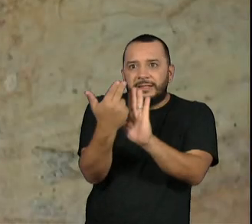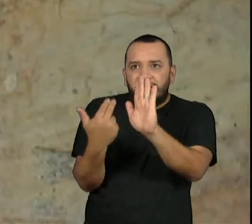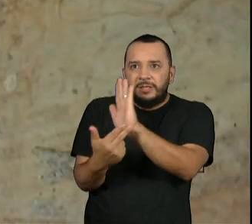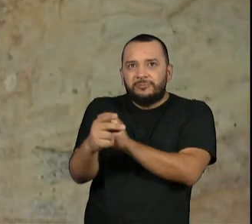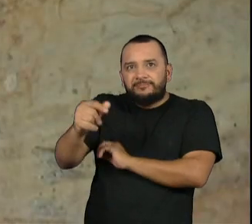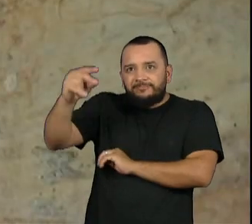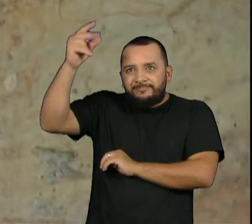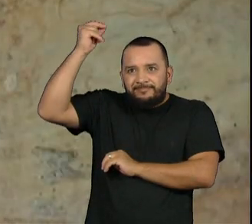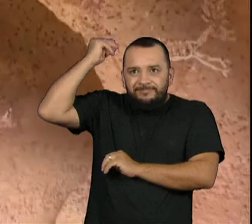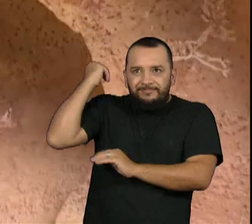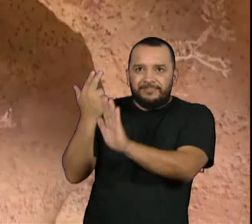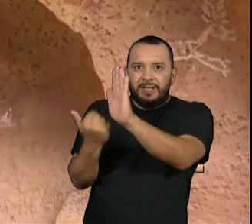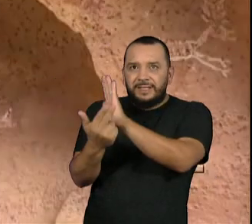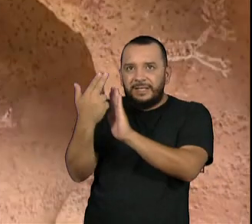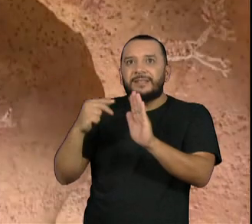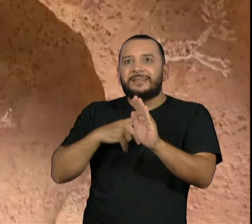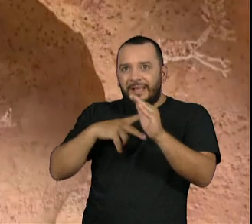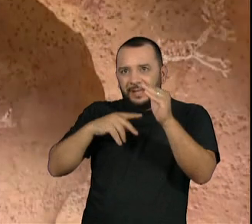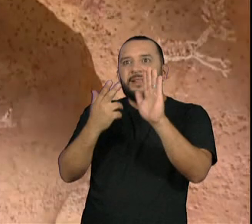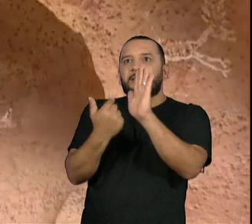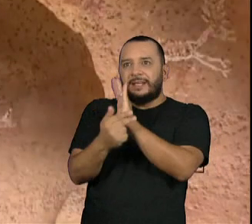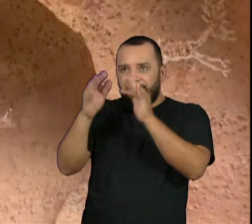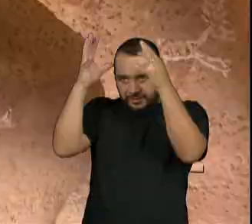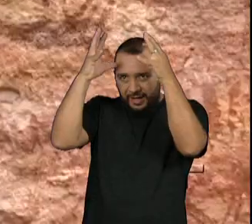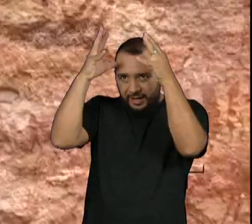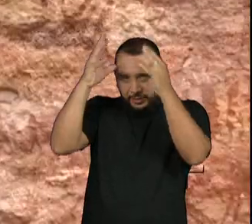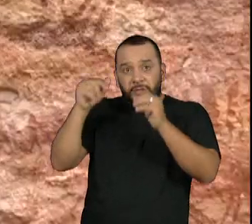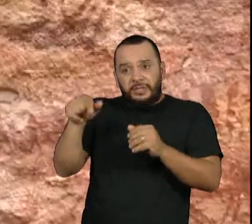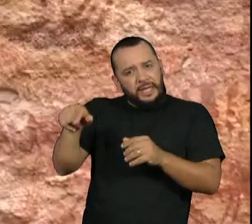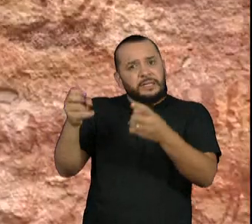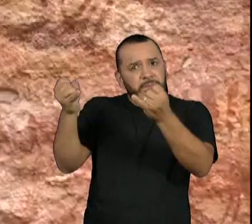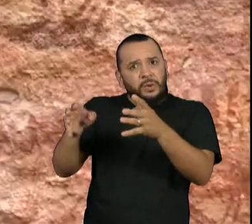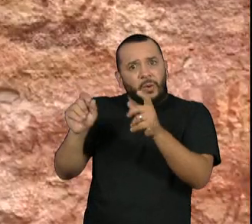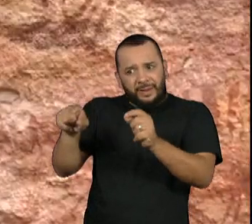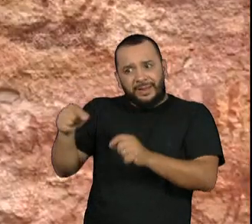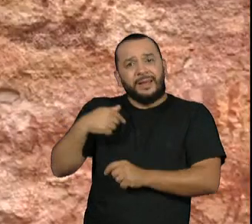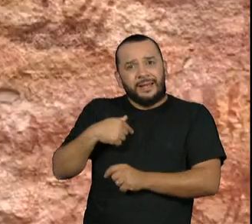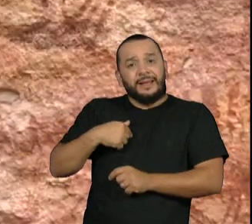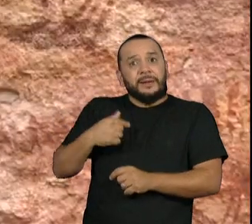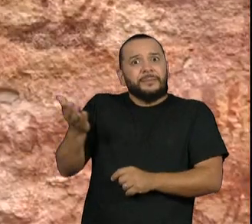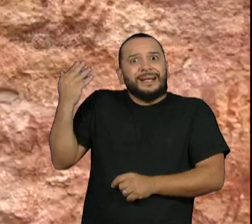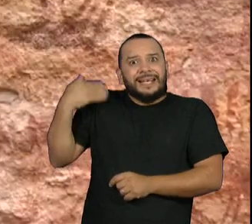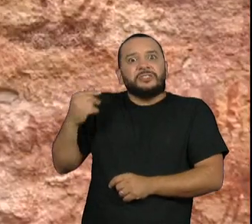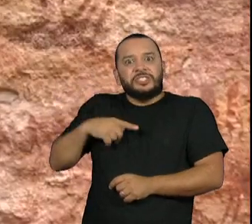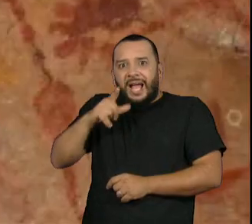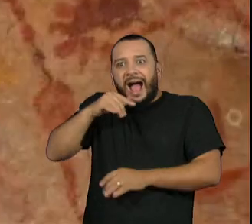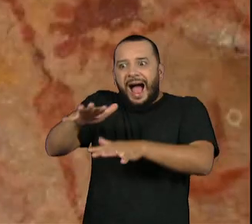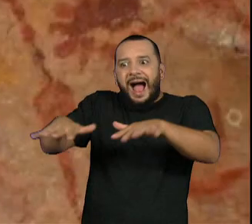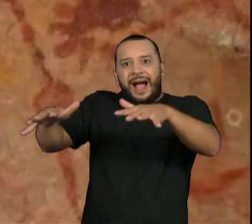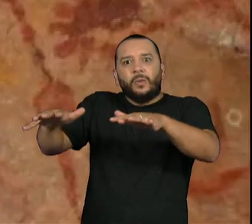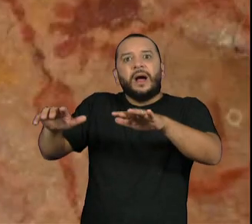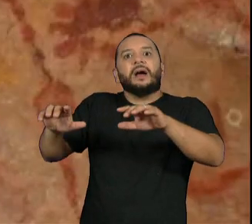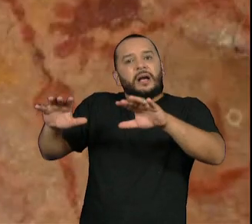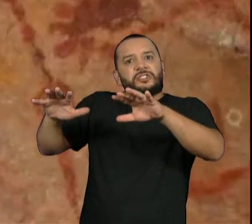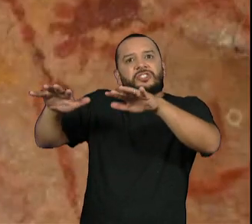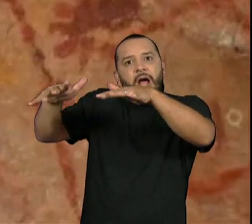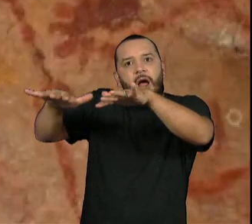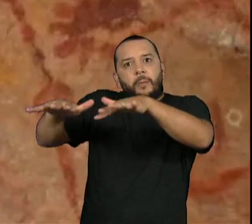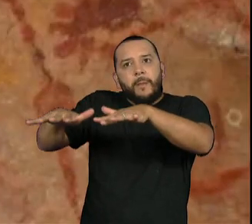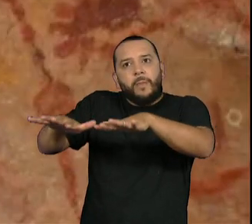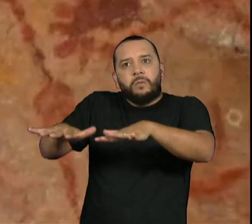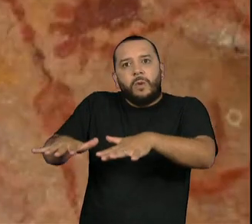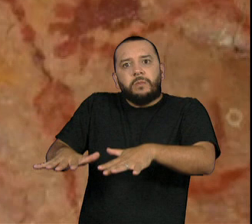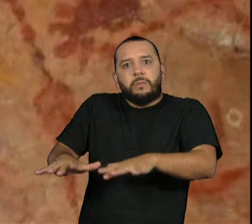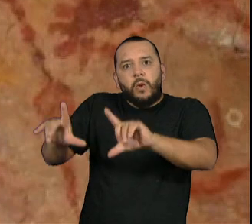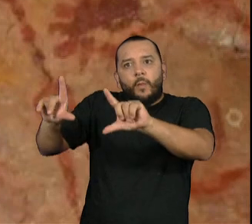parecem retratar veados galheiros, pode ser um fenômeno muito mais recente do que a gente pensa. Ou seja, há alguns milhares de